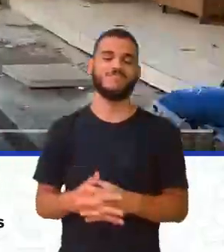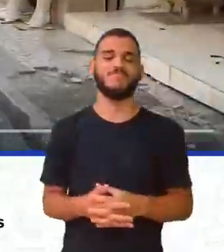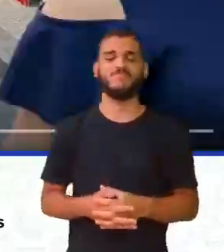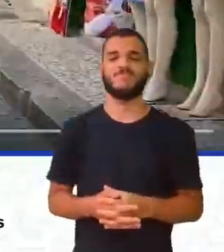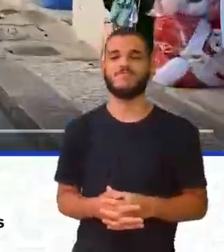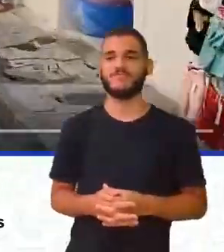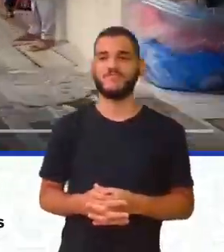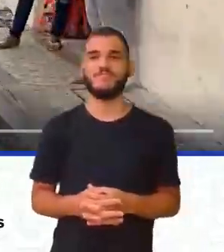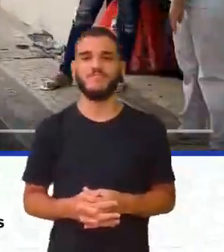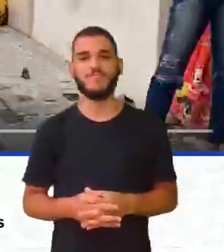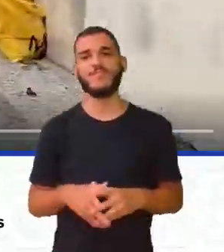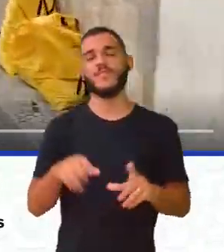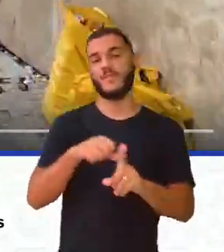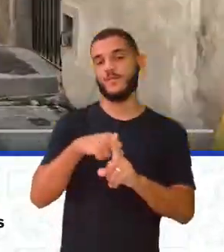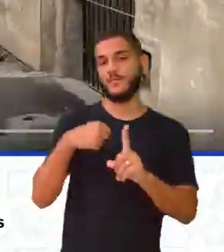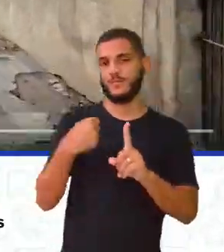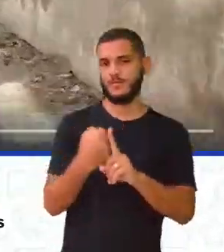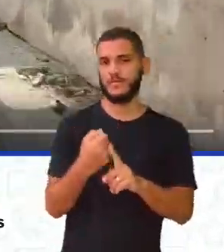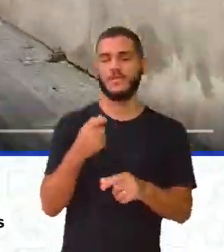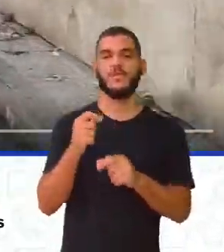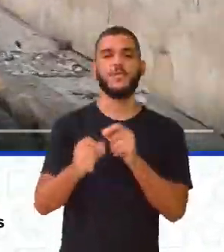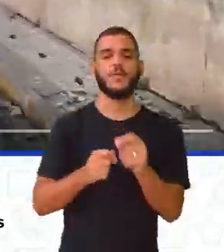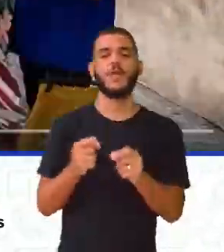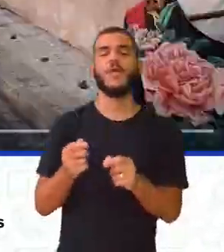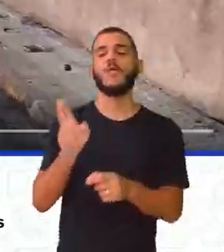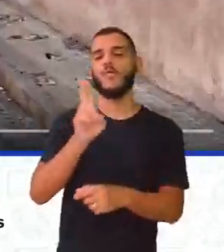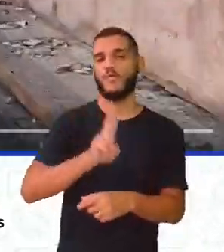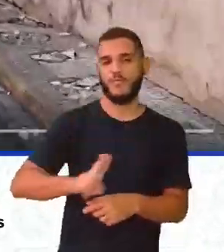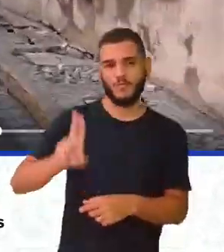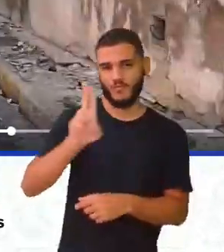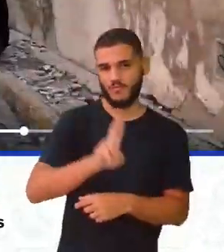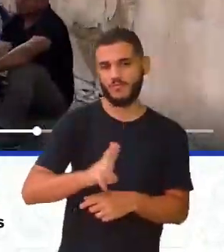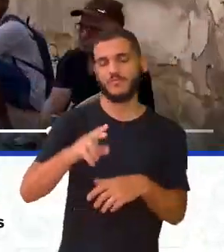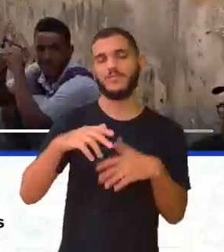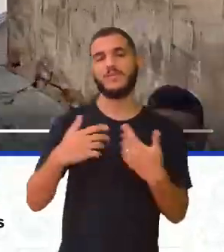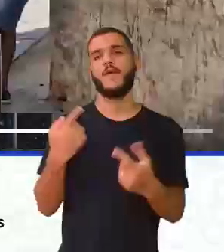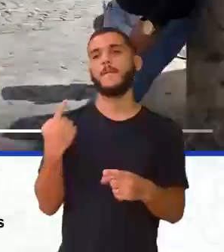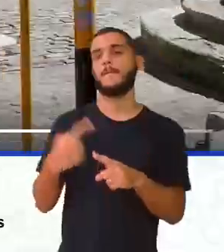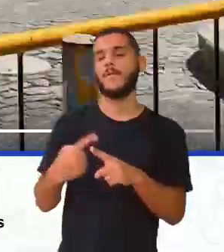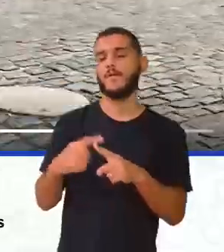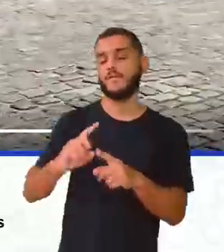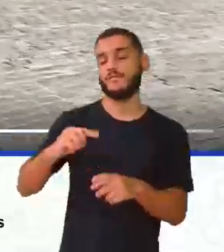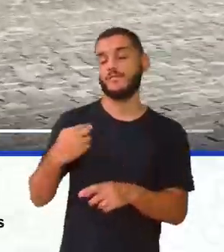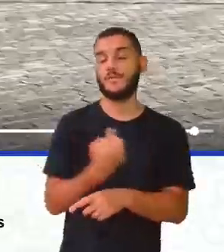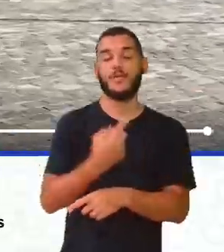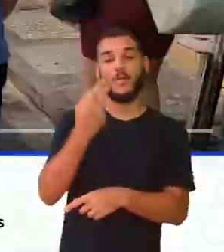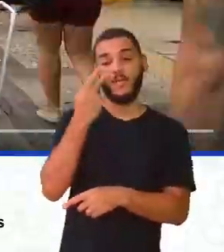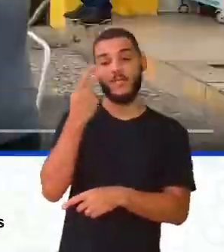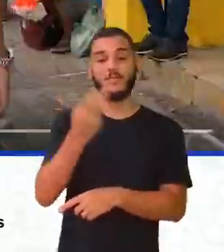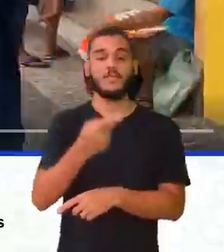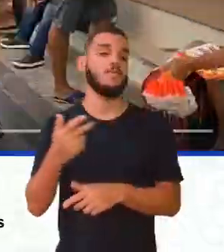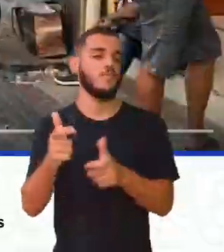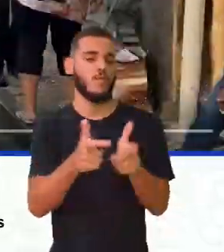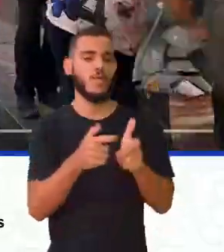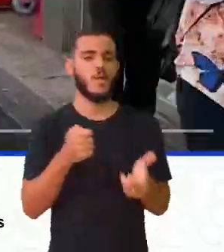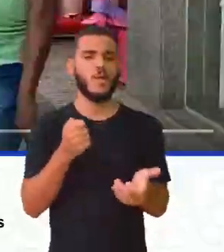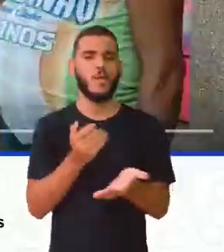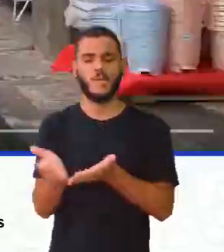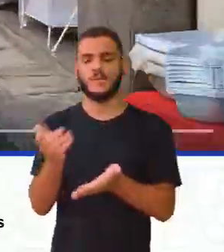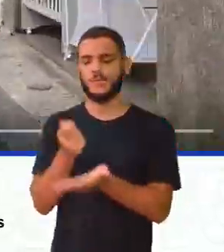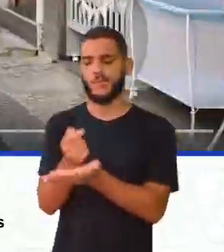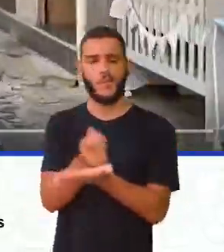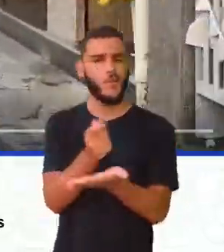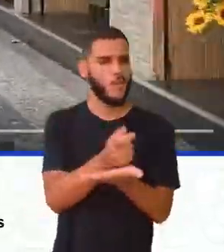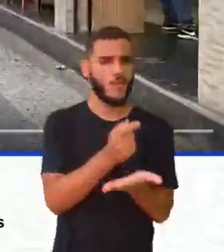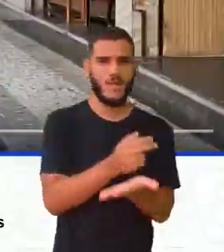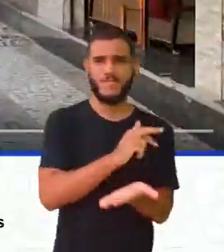Justamente na sociedade de consumo, professora. Porque se a gente vai ali e começa a comprar de uma forma desordenada,